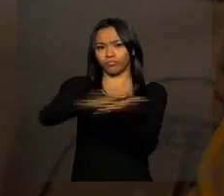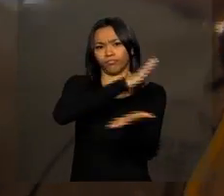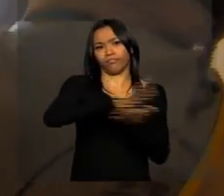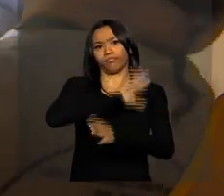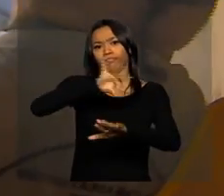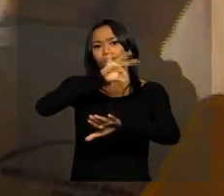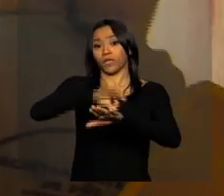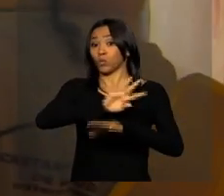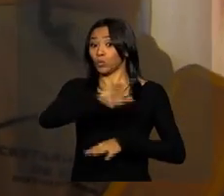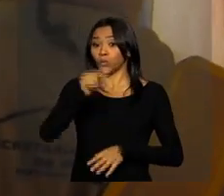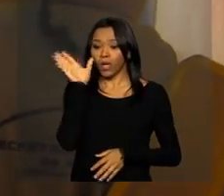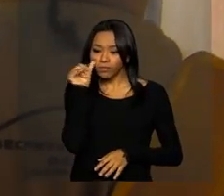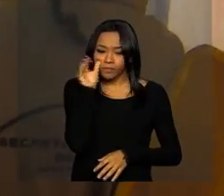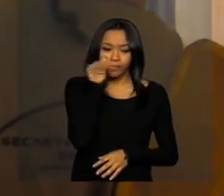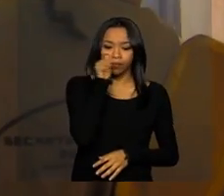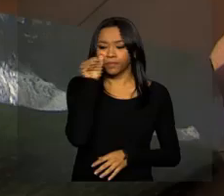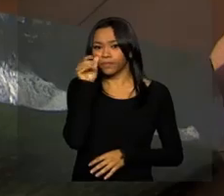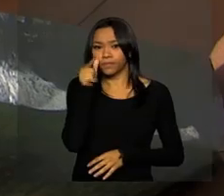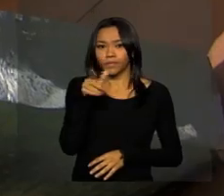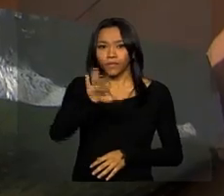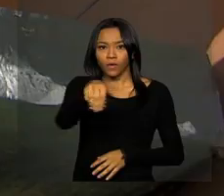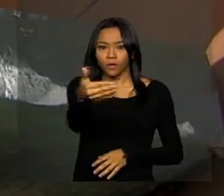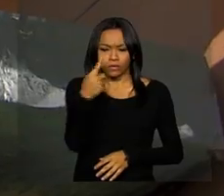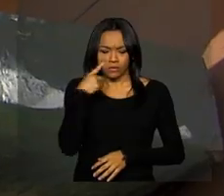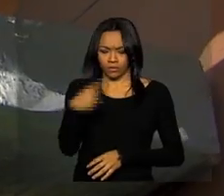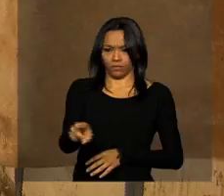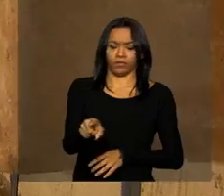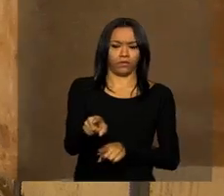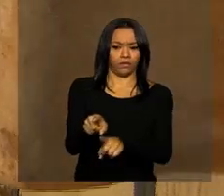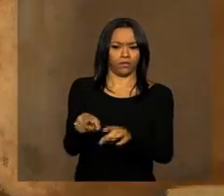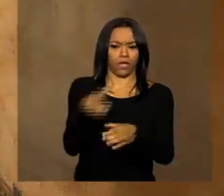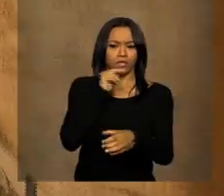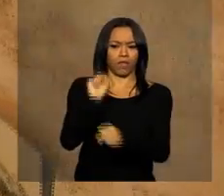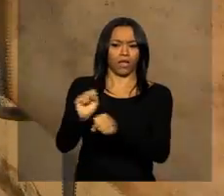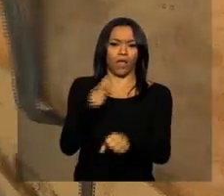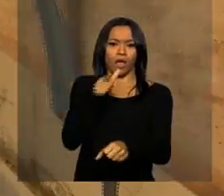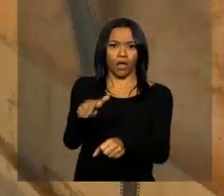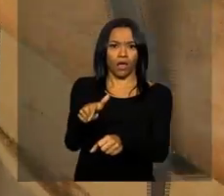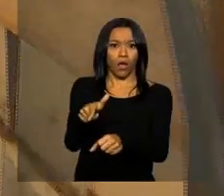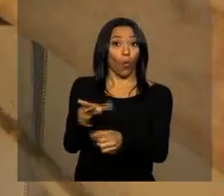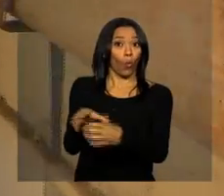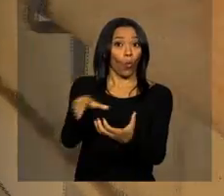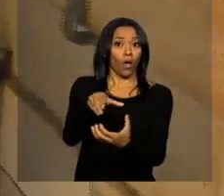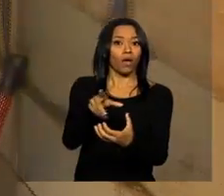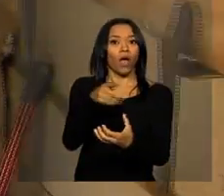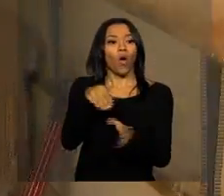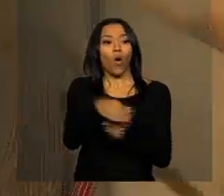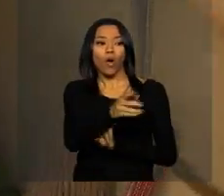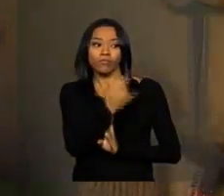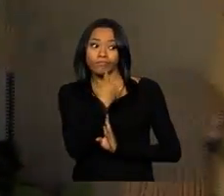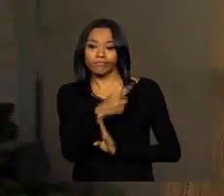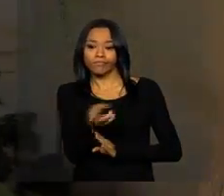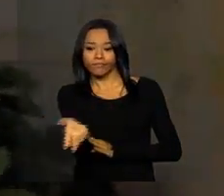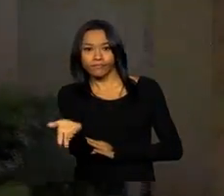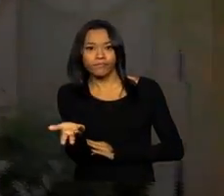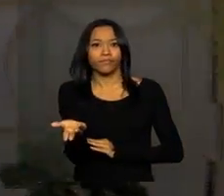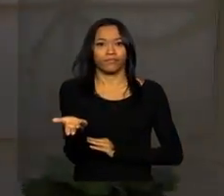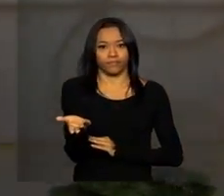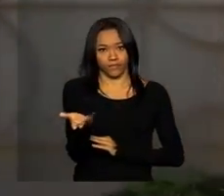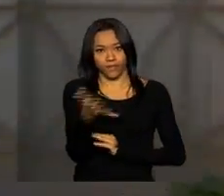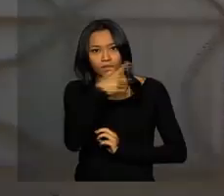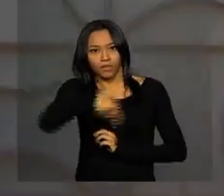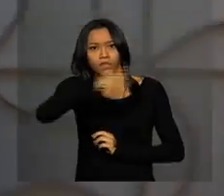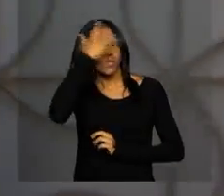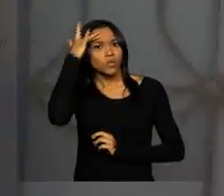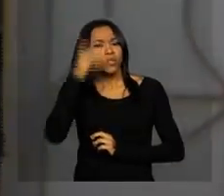vistoriado, mas além de identificarem possíveis criadouros, os agentes orientam a população. A recomendação é que as